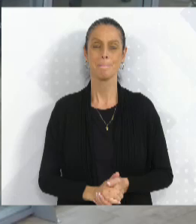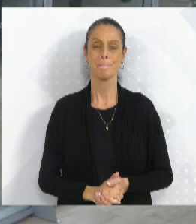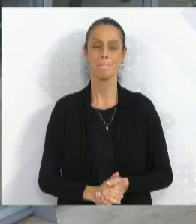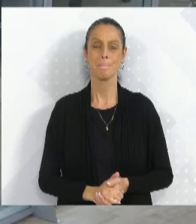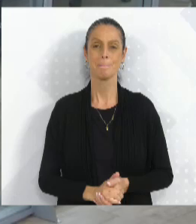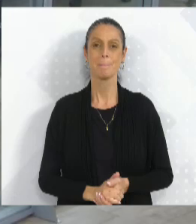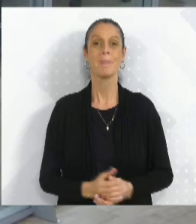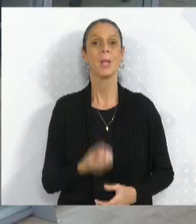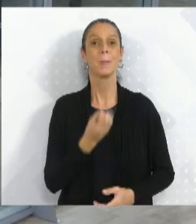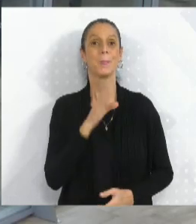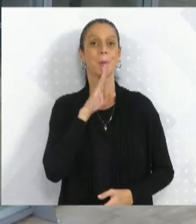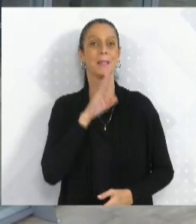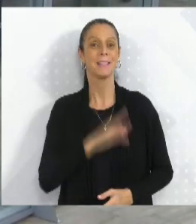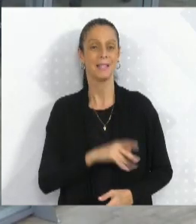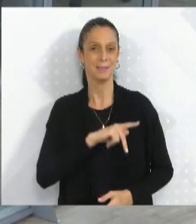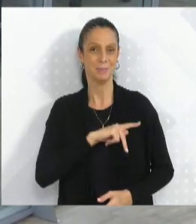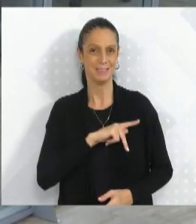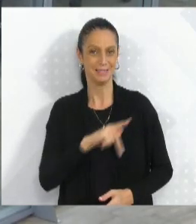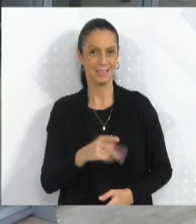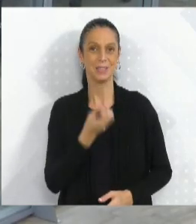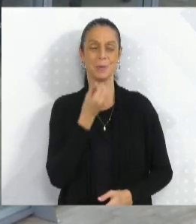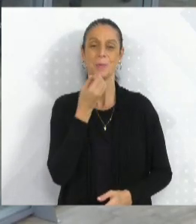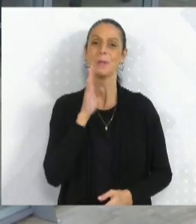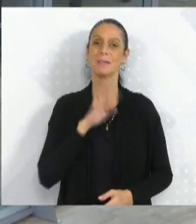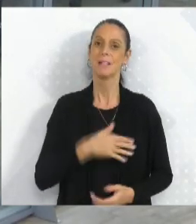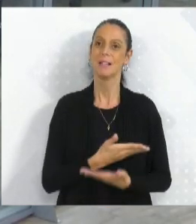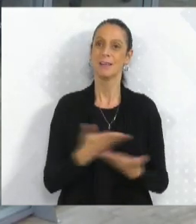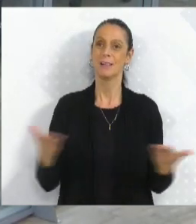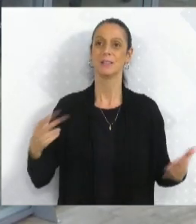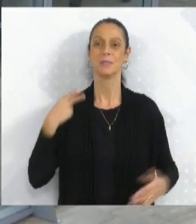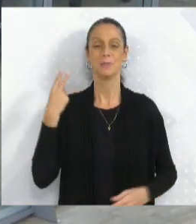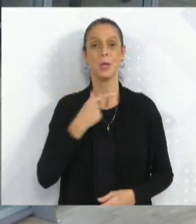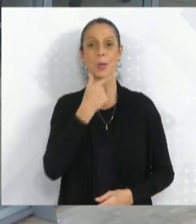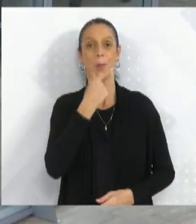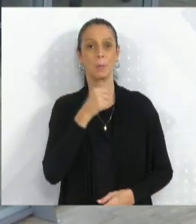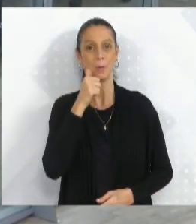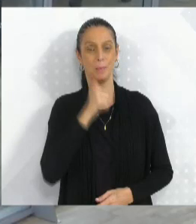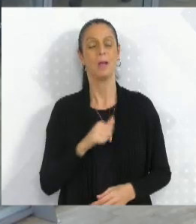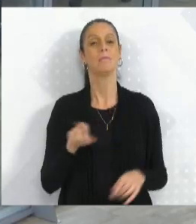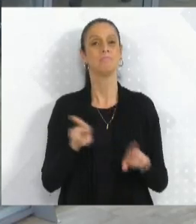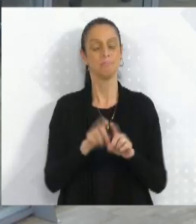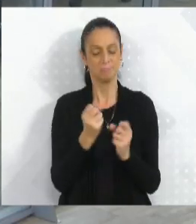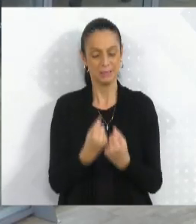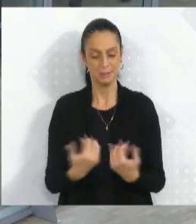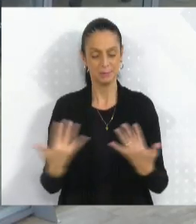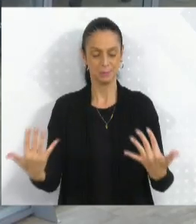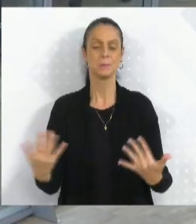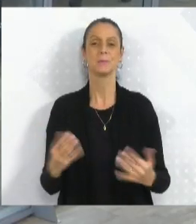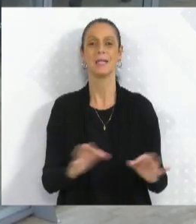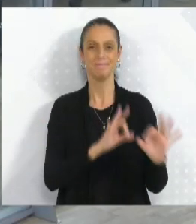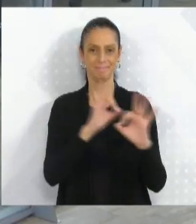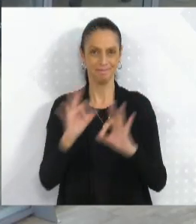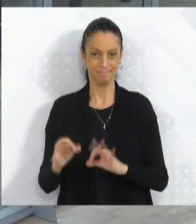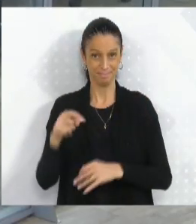Boa tarde, senhor presidente, boa tarde, senhores vereadores, vereadores e plateia que nos acompanhem aí.